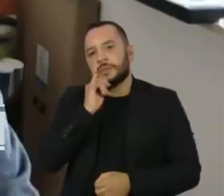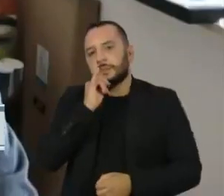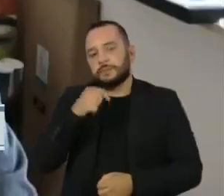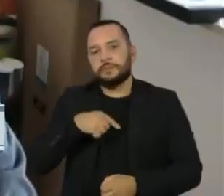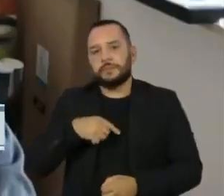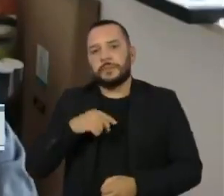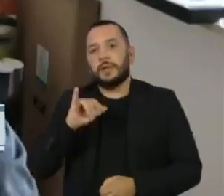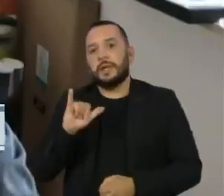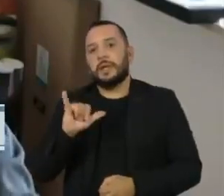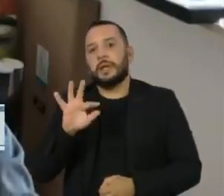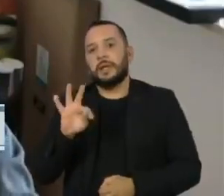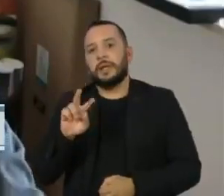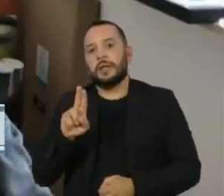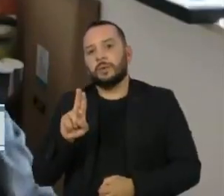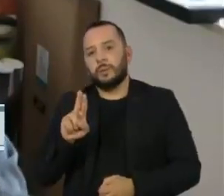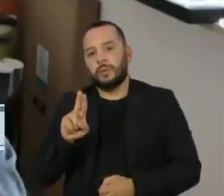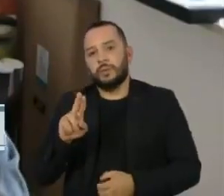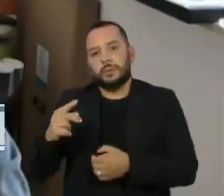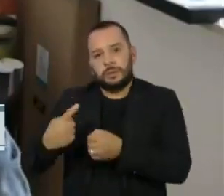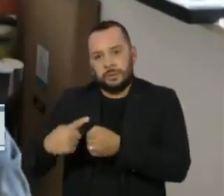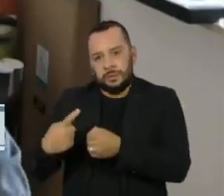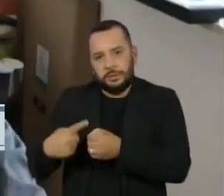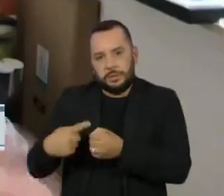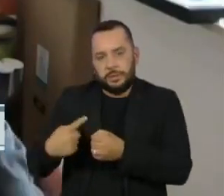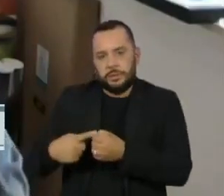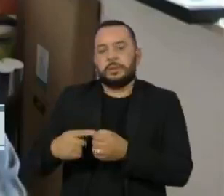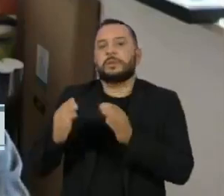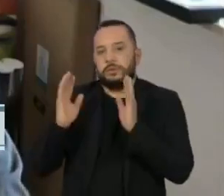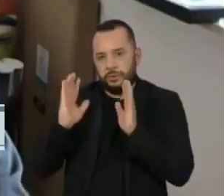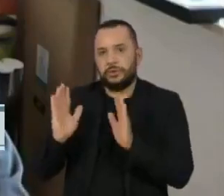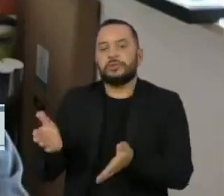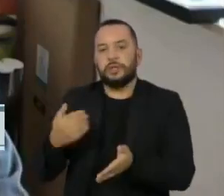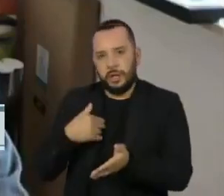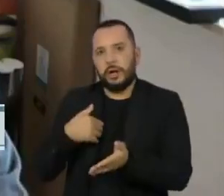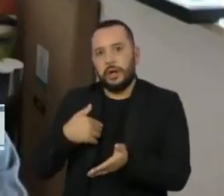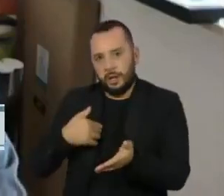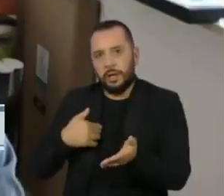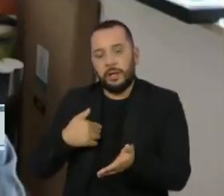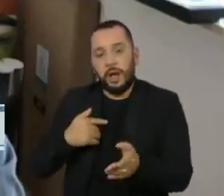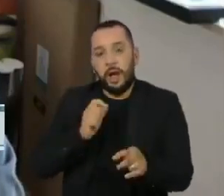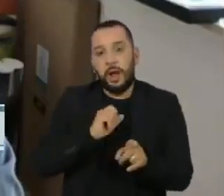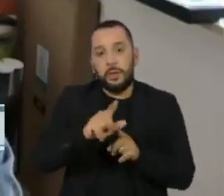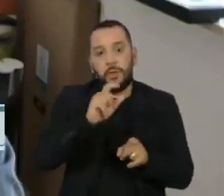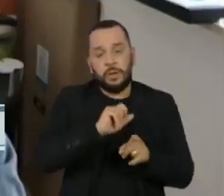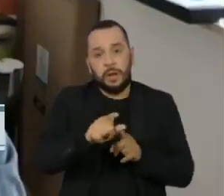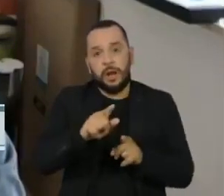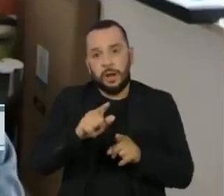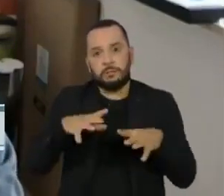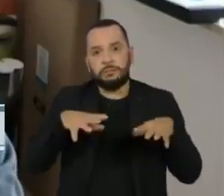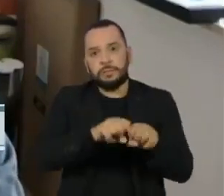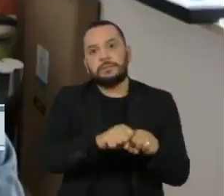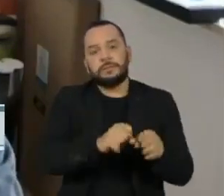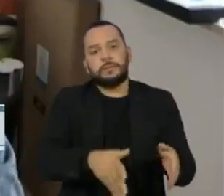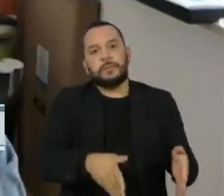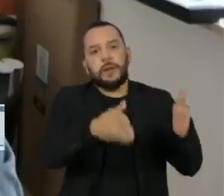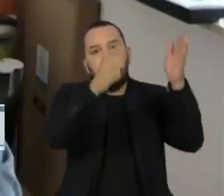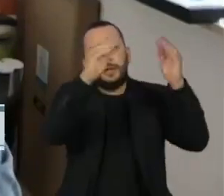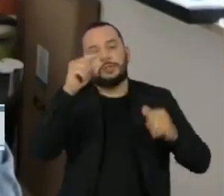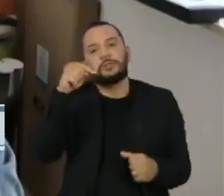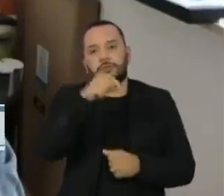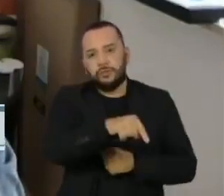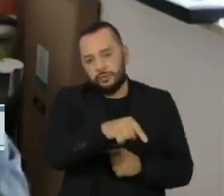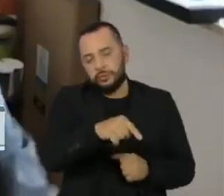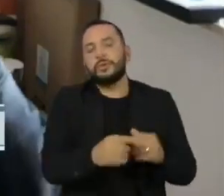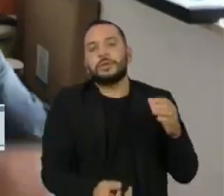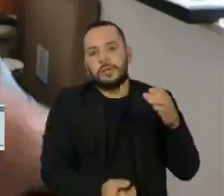eu estou agora. Nós já estamos com uma negociação para um prédio aqui na cidade, para trazermos também uma célula